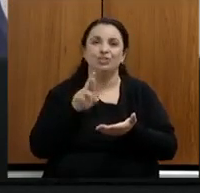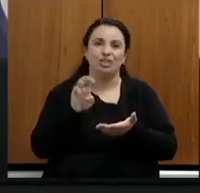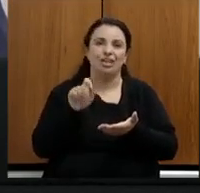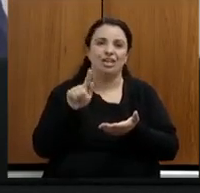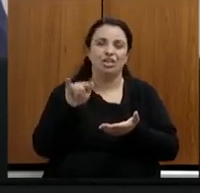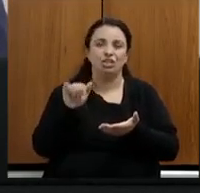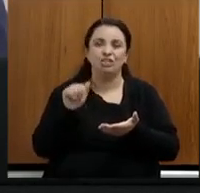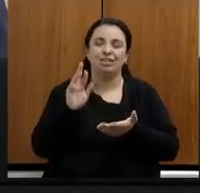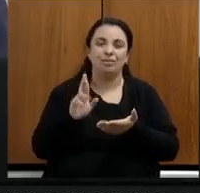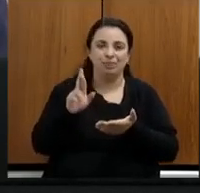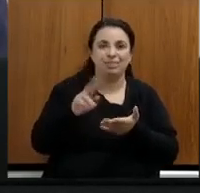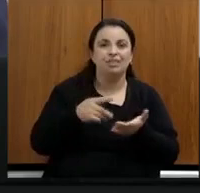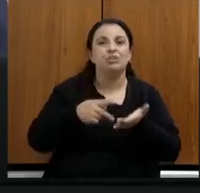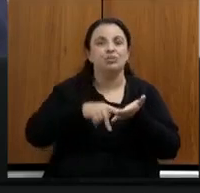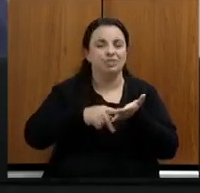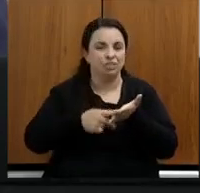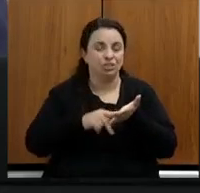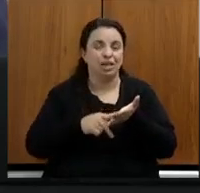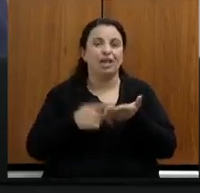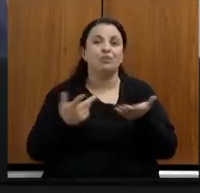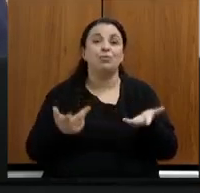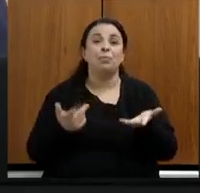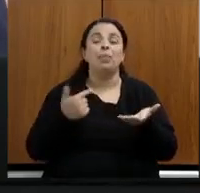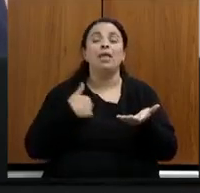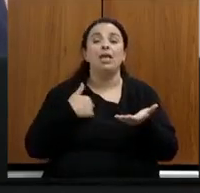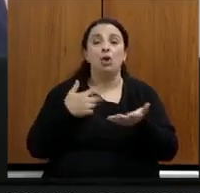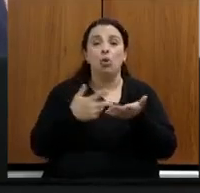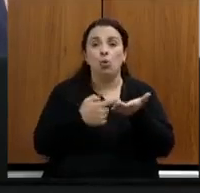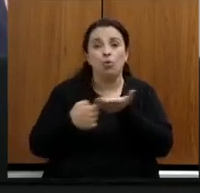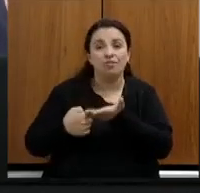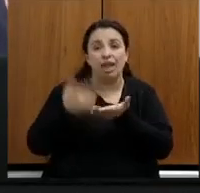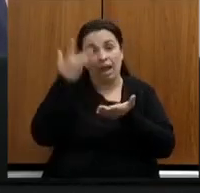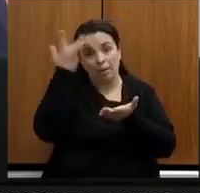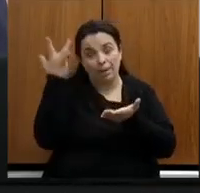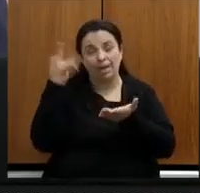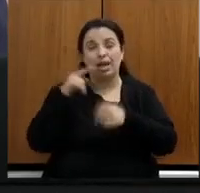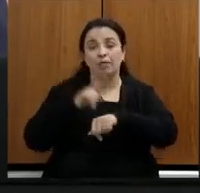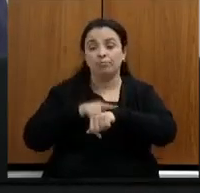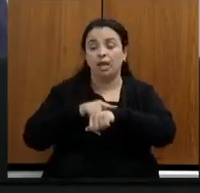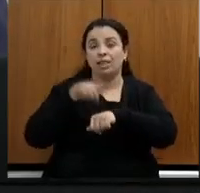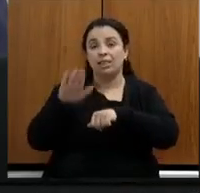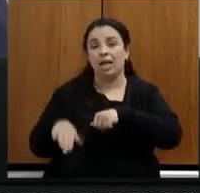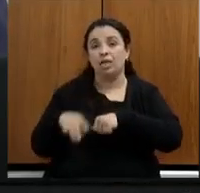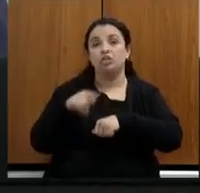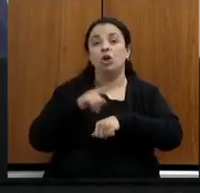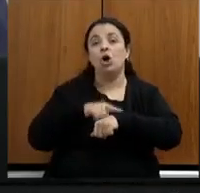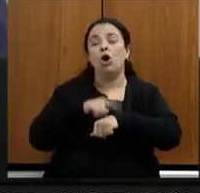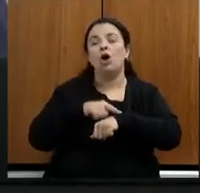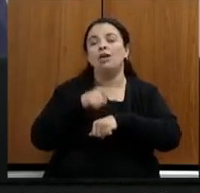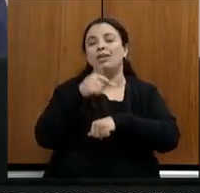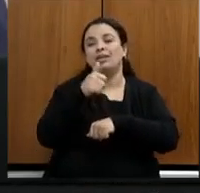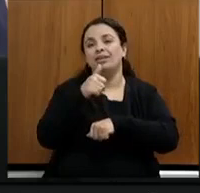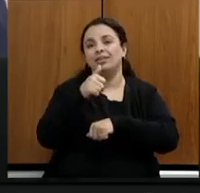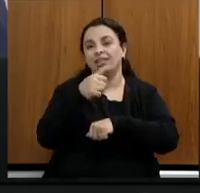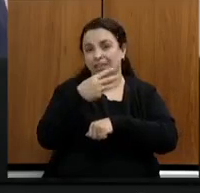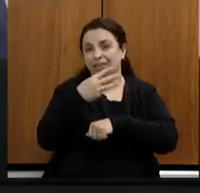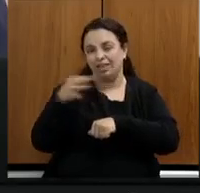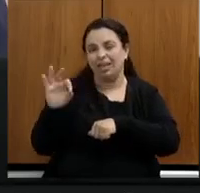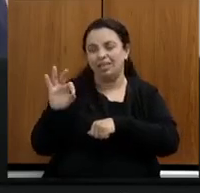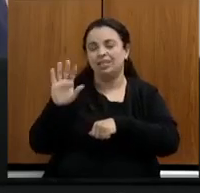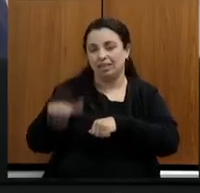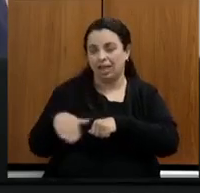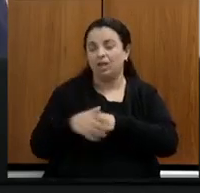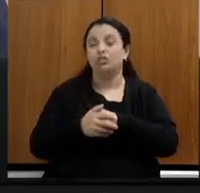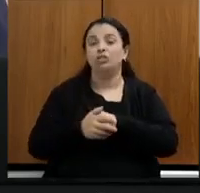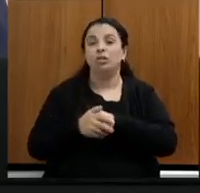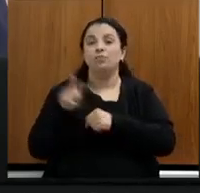representante do sindicato e eu convidei para que amanhã às 15 horas o sindicato pudesse estar representando aqui no início da